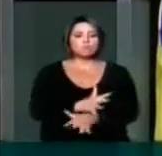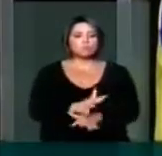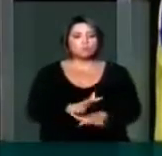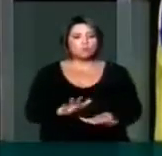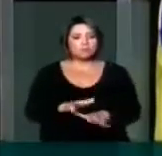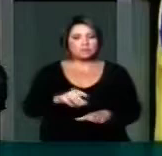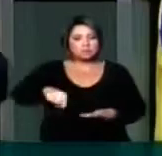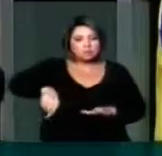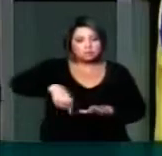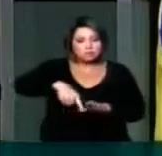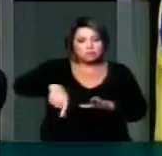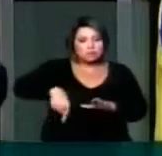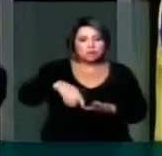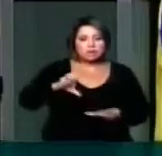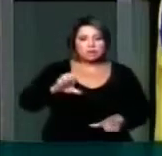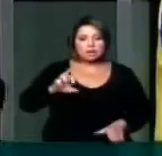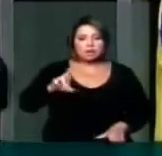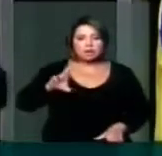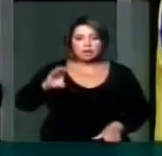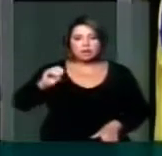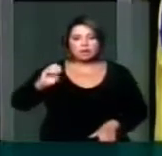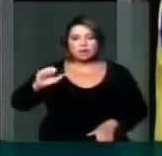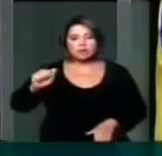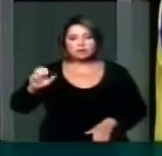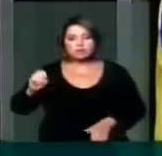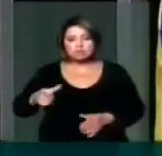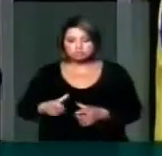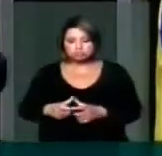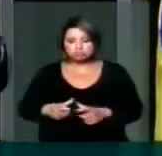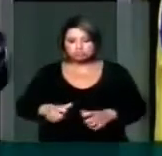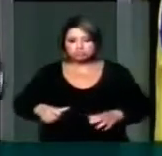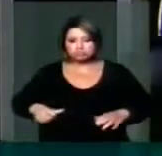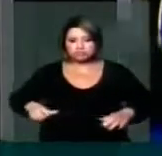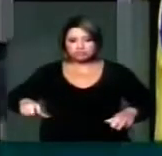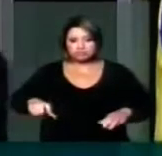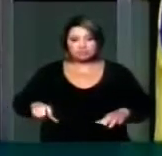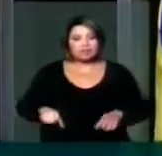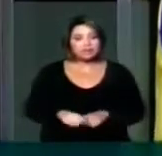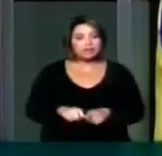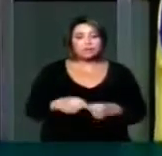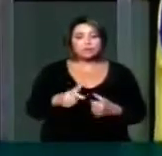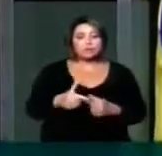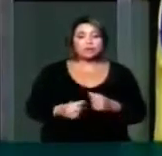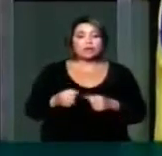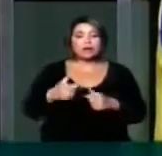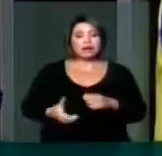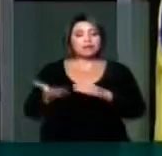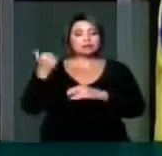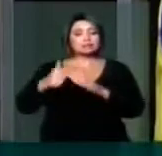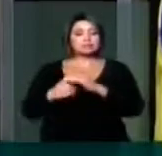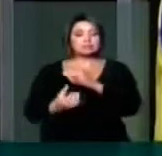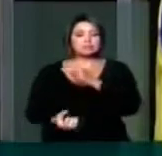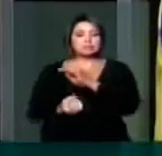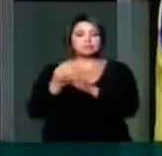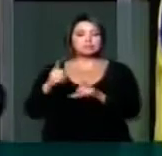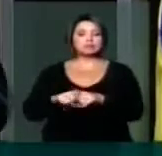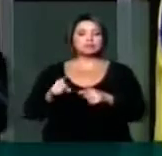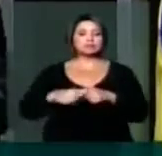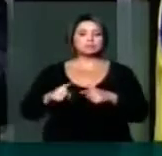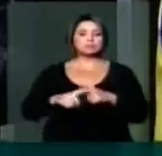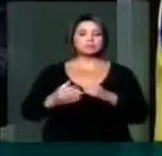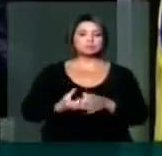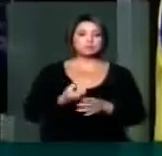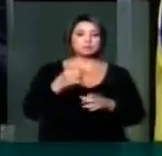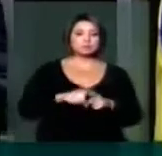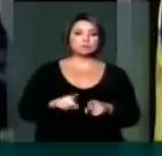que estão dizimando áreas até então férteis de alguns estados brasileiros